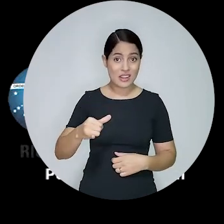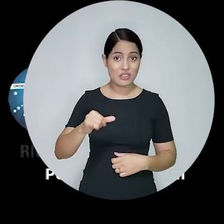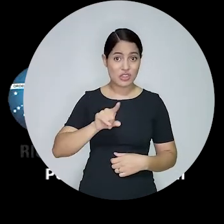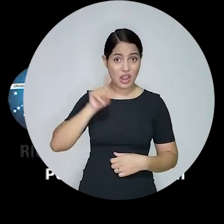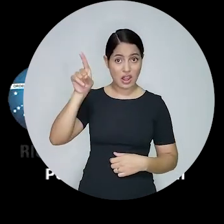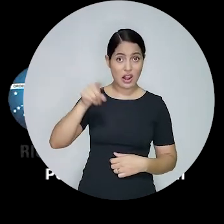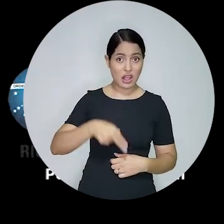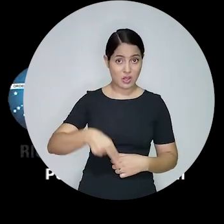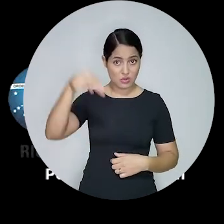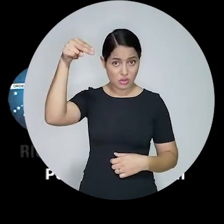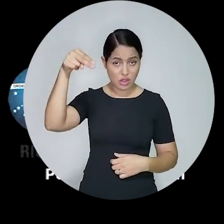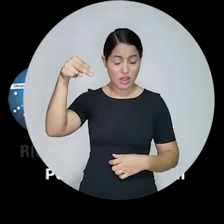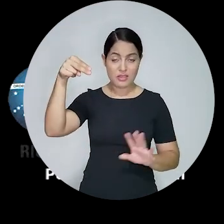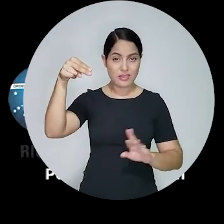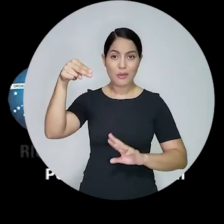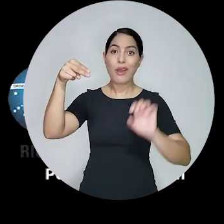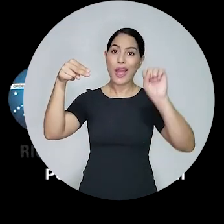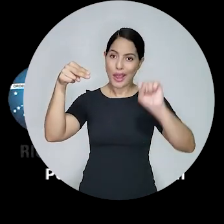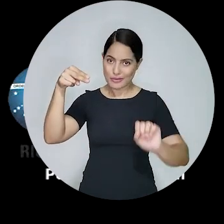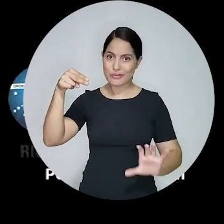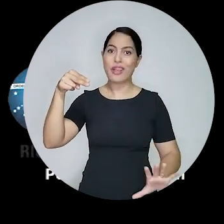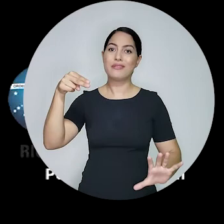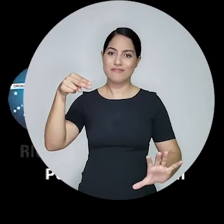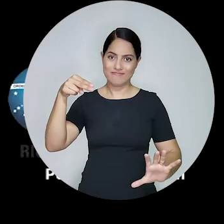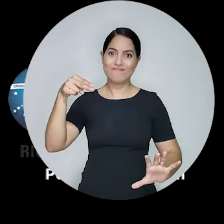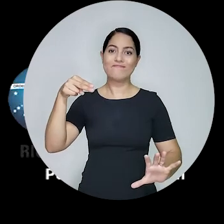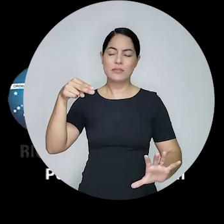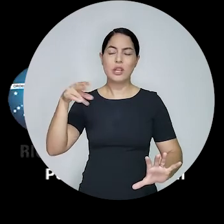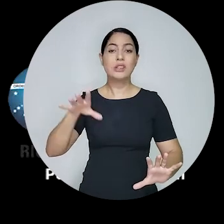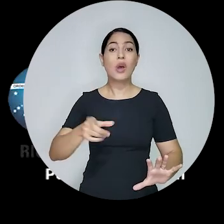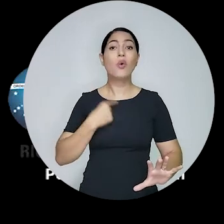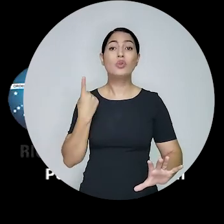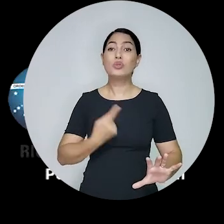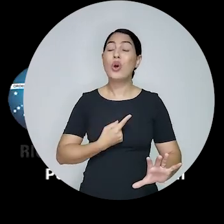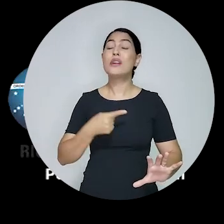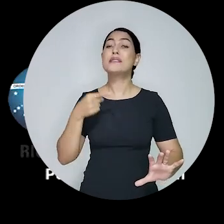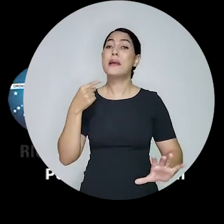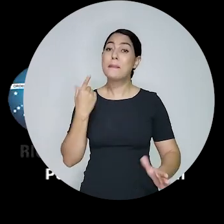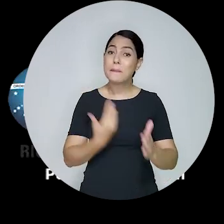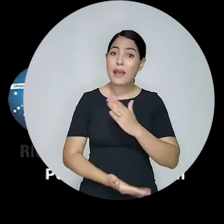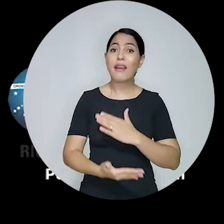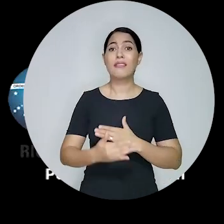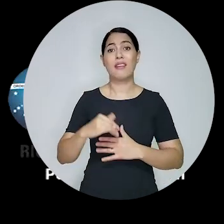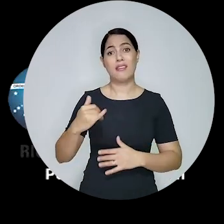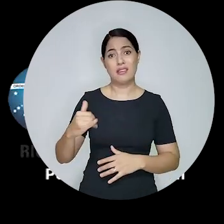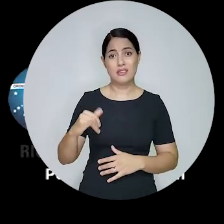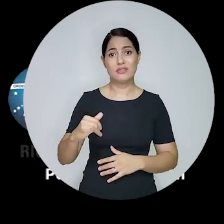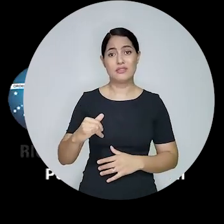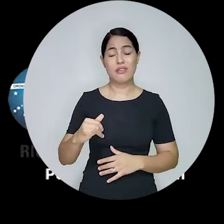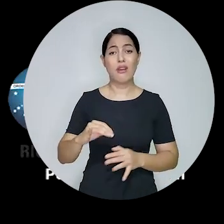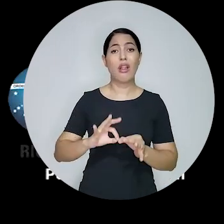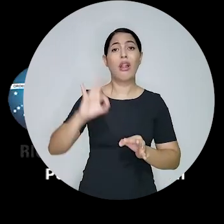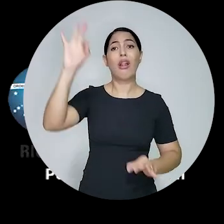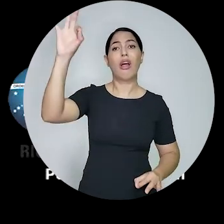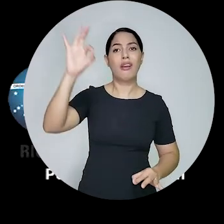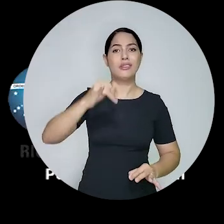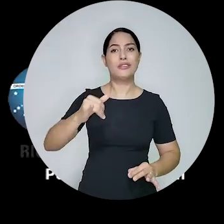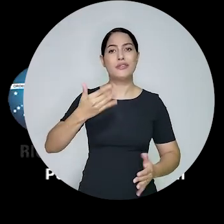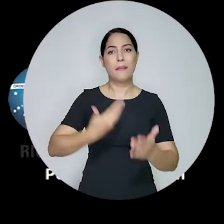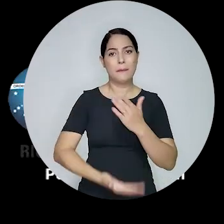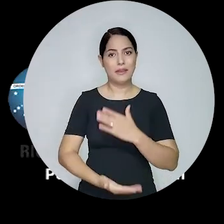consumidor, o principal consumidor dessa energia é o Nordeste, desculpe, é o Sudeste, eu tenho uma perda de energia